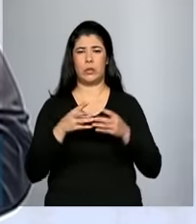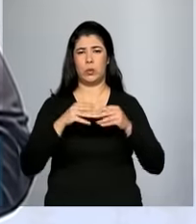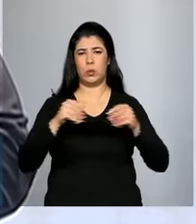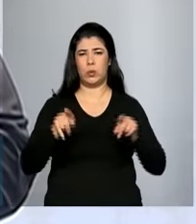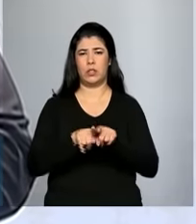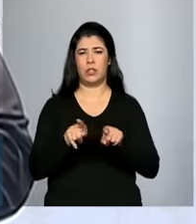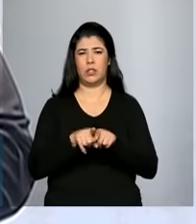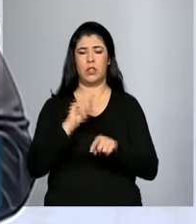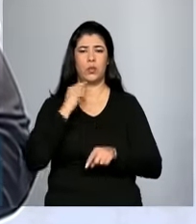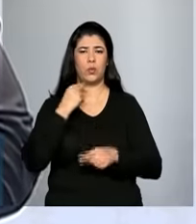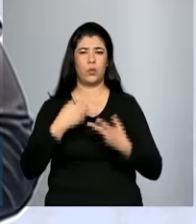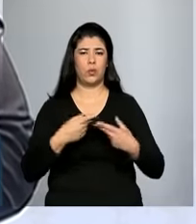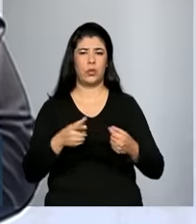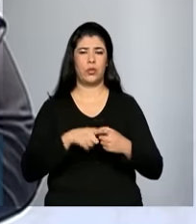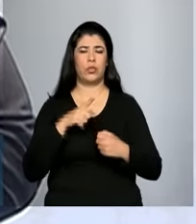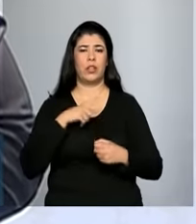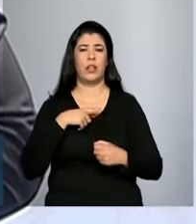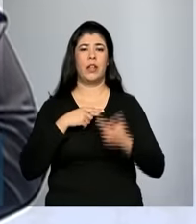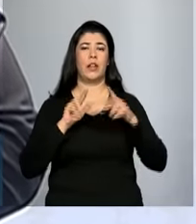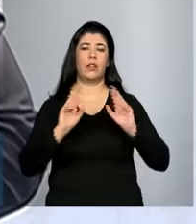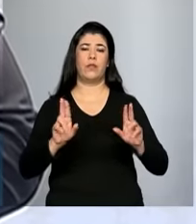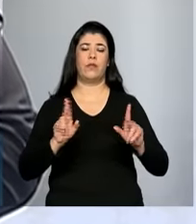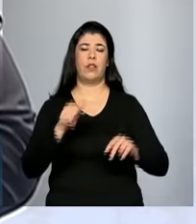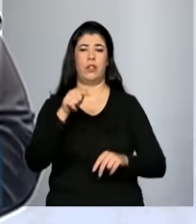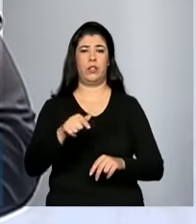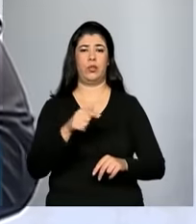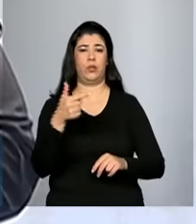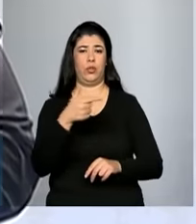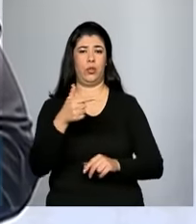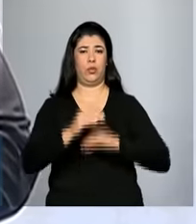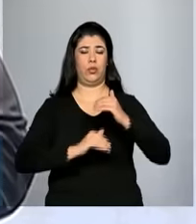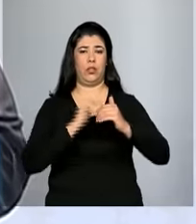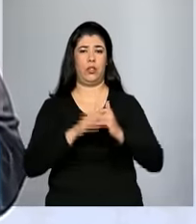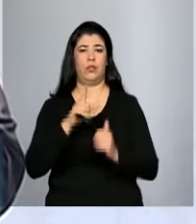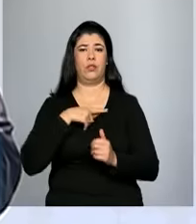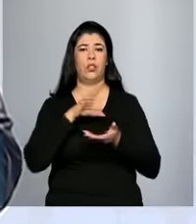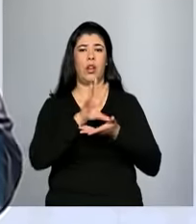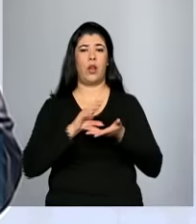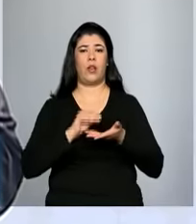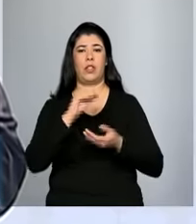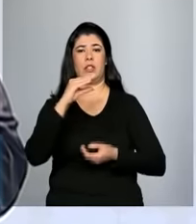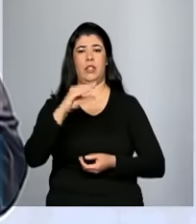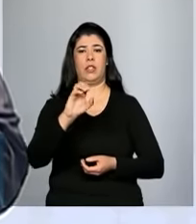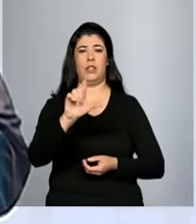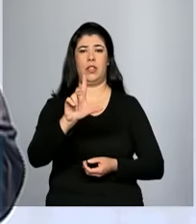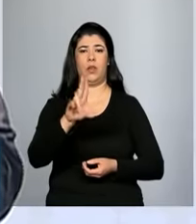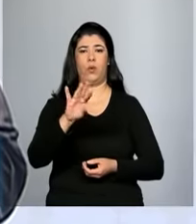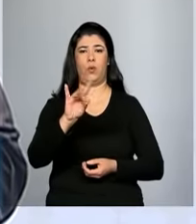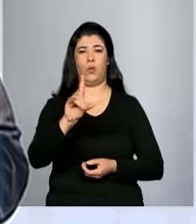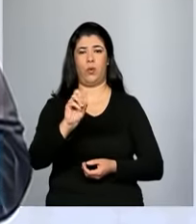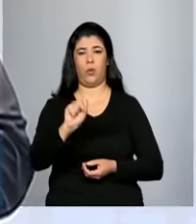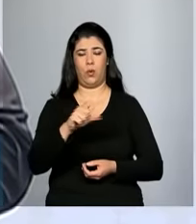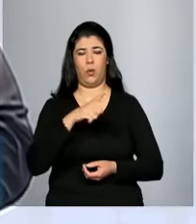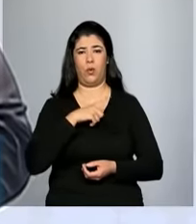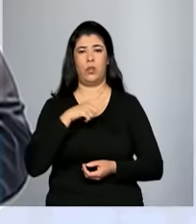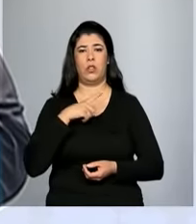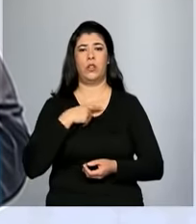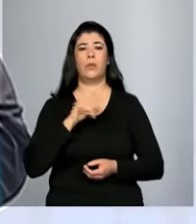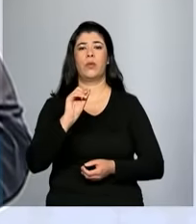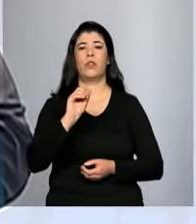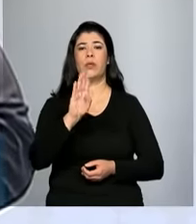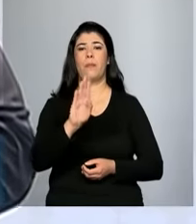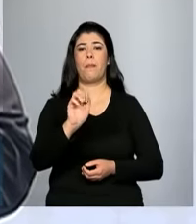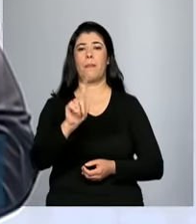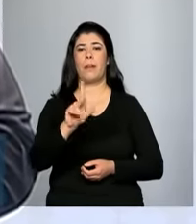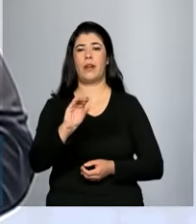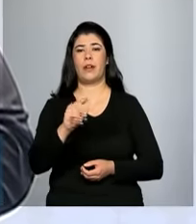segunda geração utiliza a celulose, que é extraída exatamente a partir desses resíduos, do bagaço e da palha da